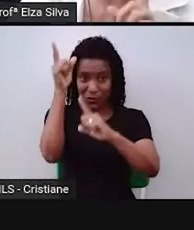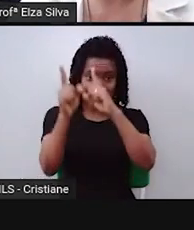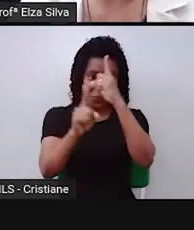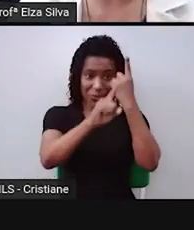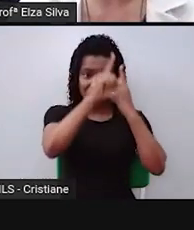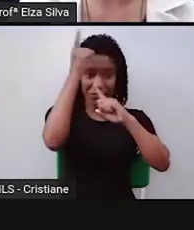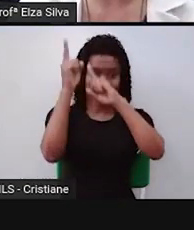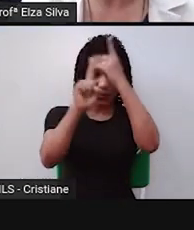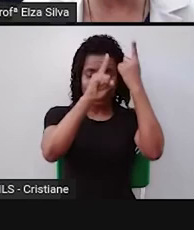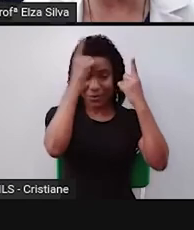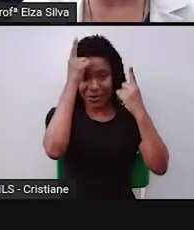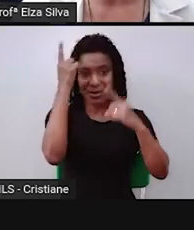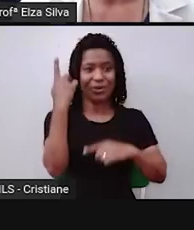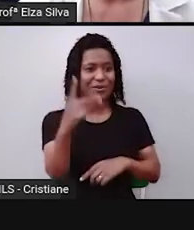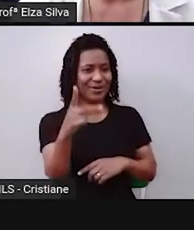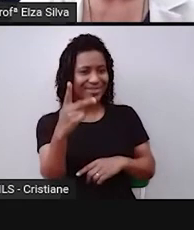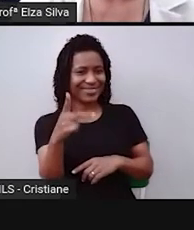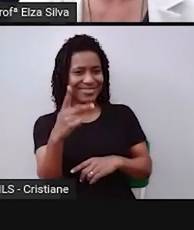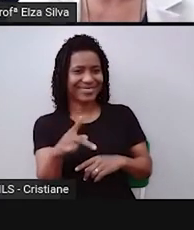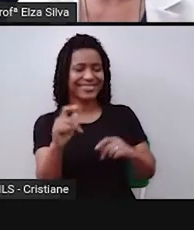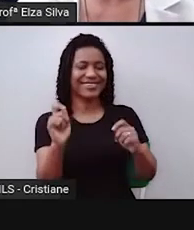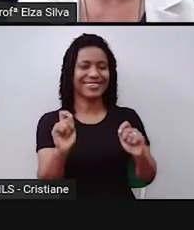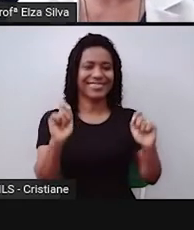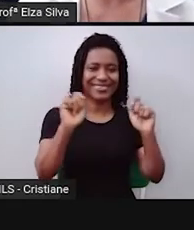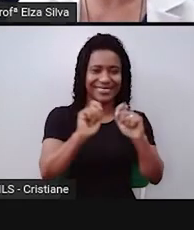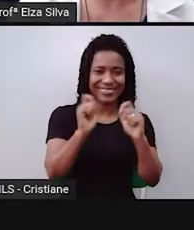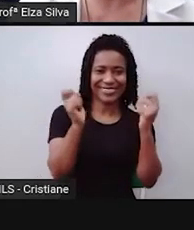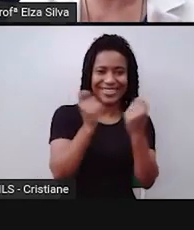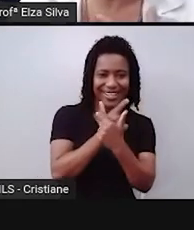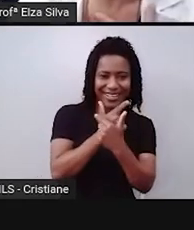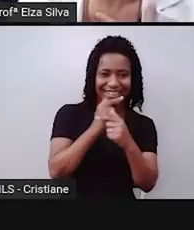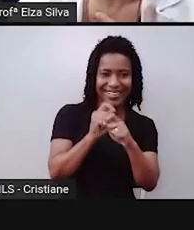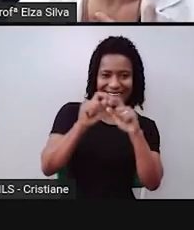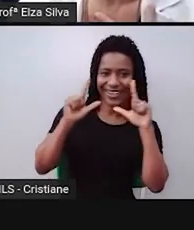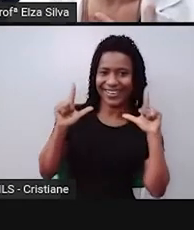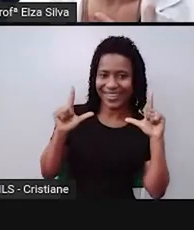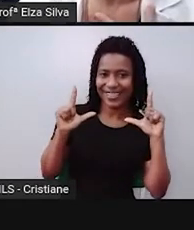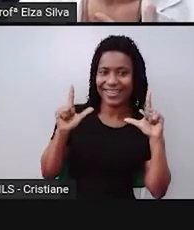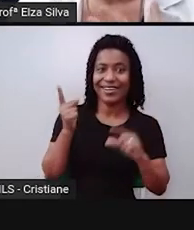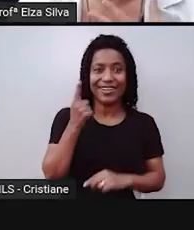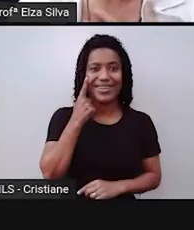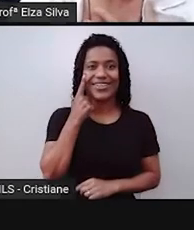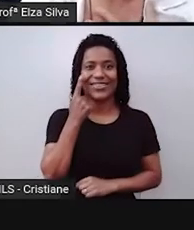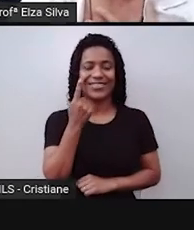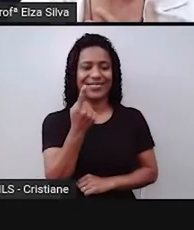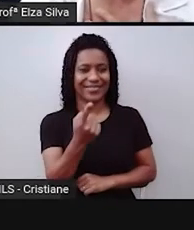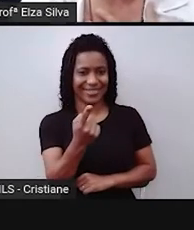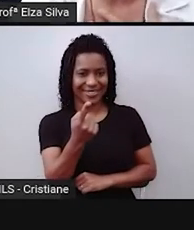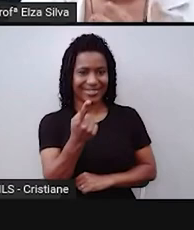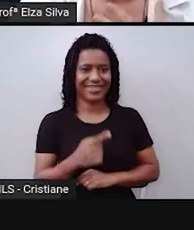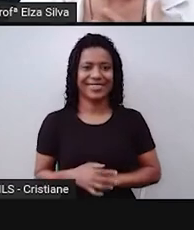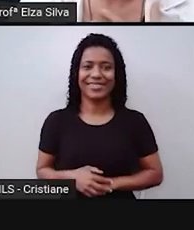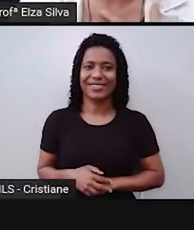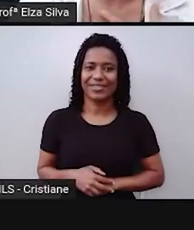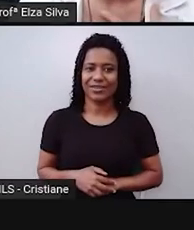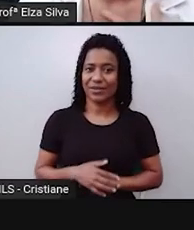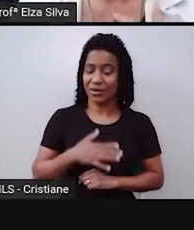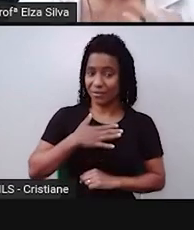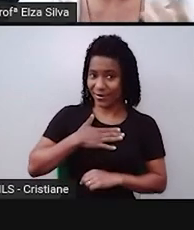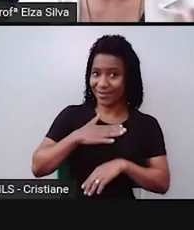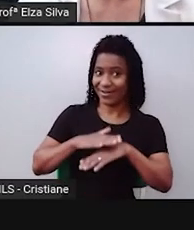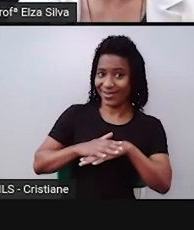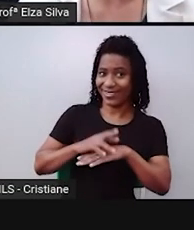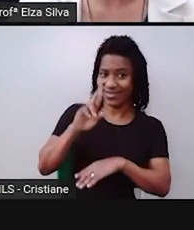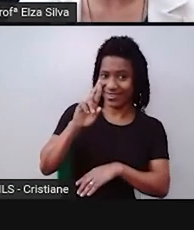para criar o seu meme. Observem que eu criei o meu meme. E ele diz assim. So,